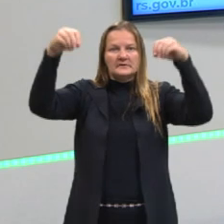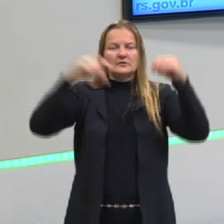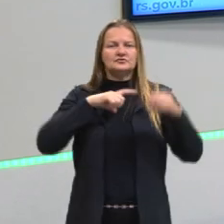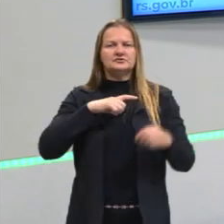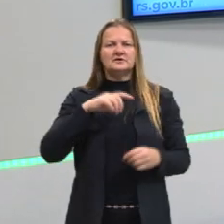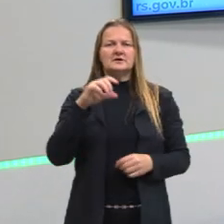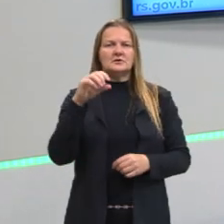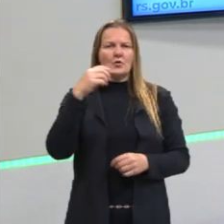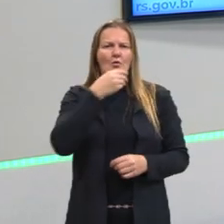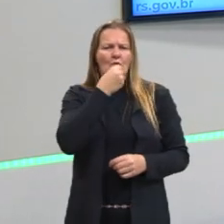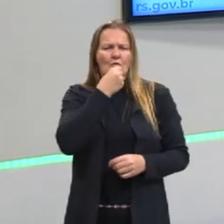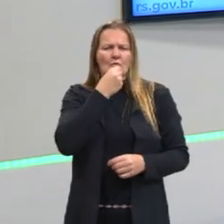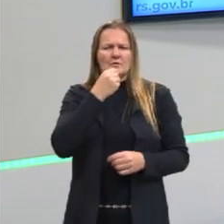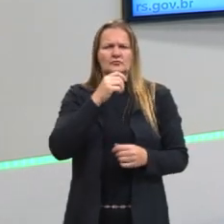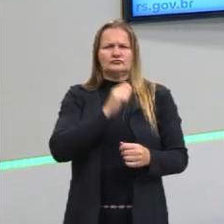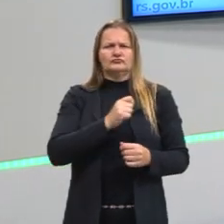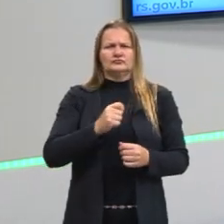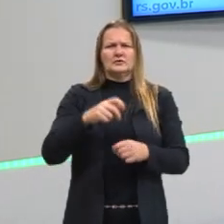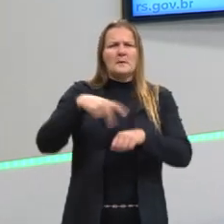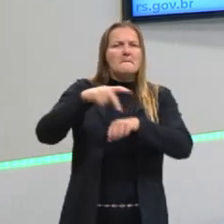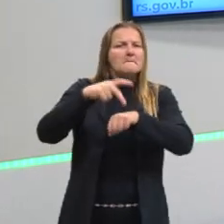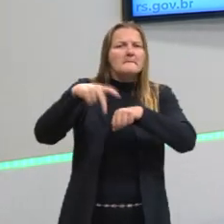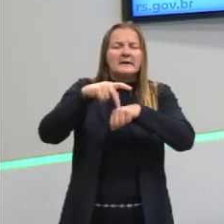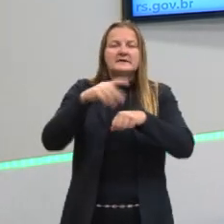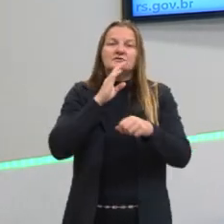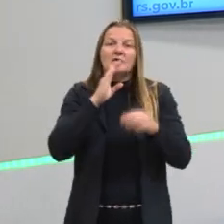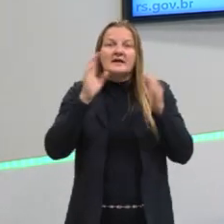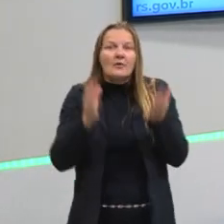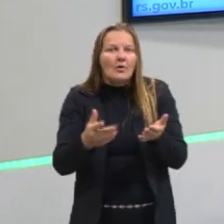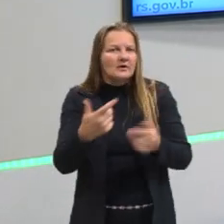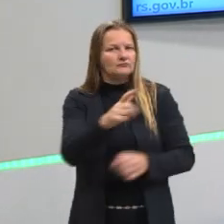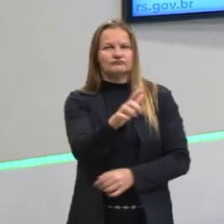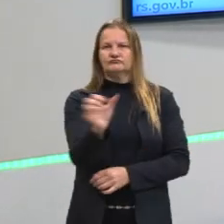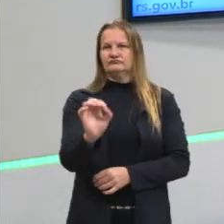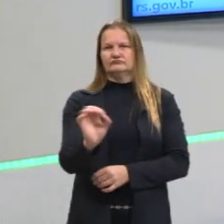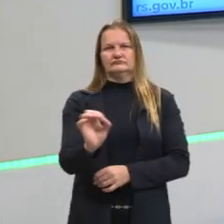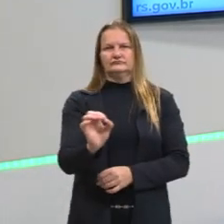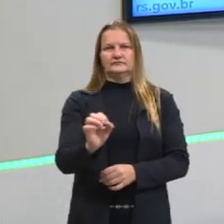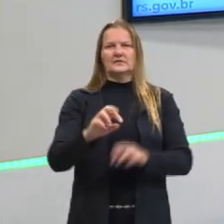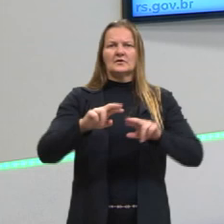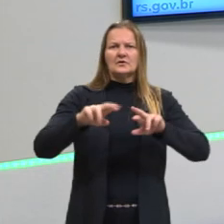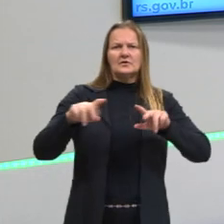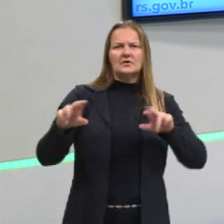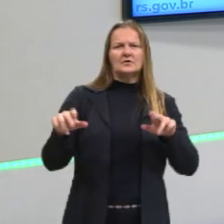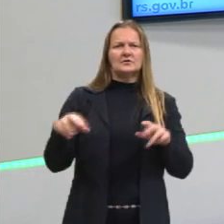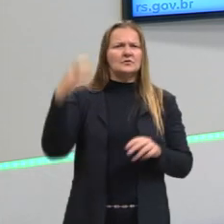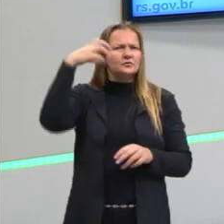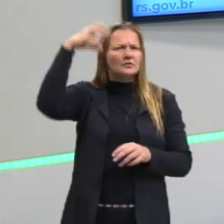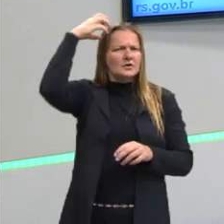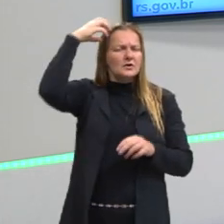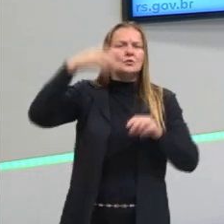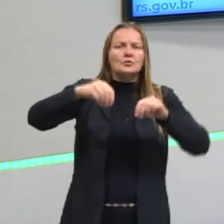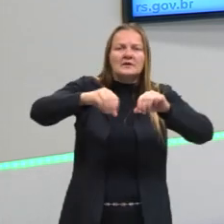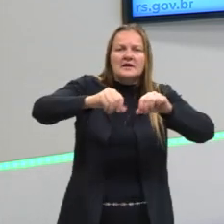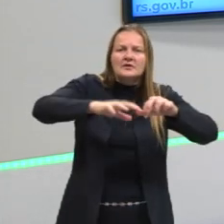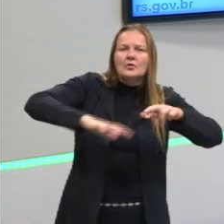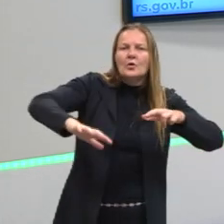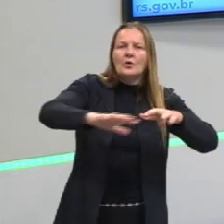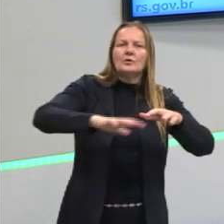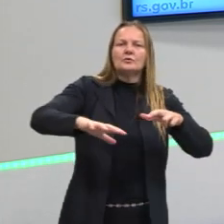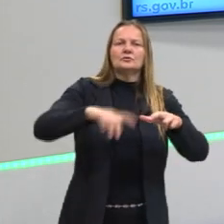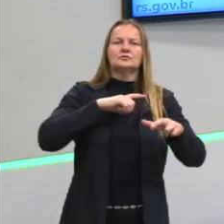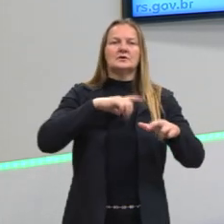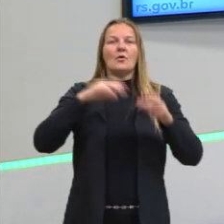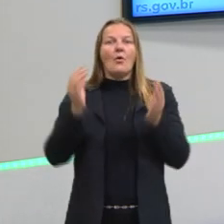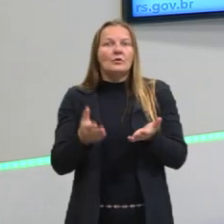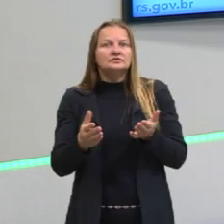feudais, Não existiam os países que a gente conhece. E cada reino, né, o território desses países que existem hoje em